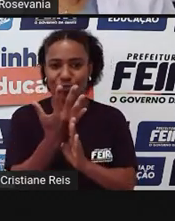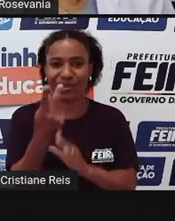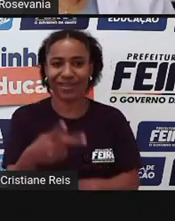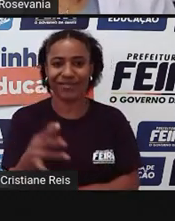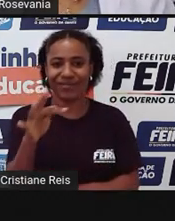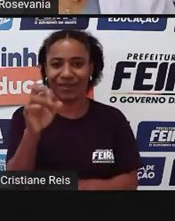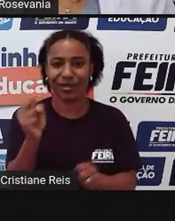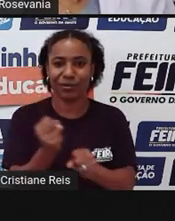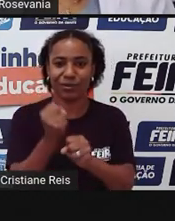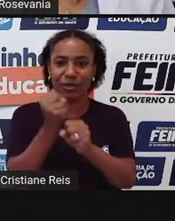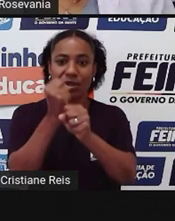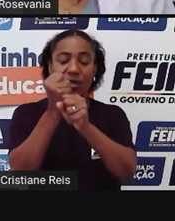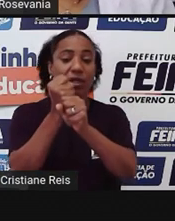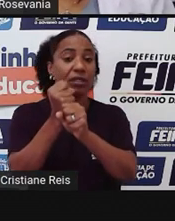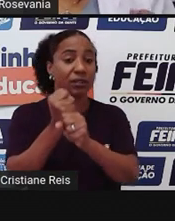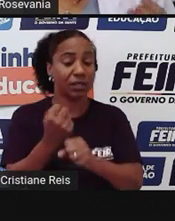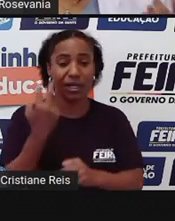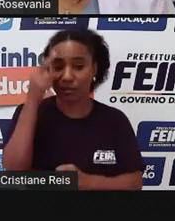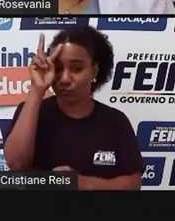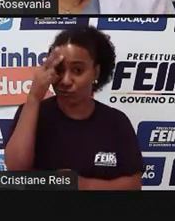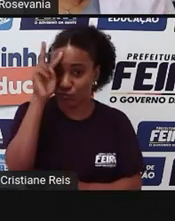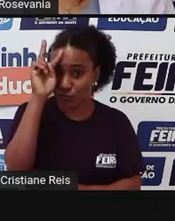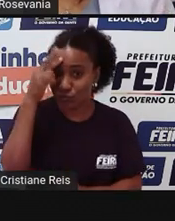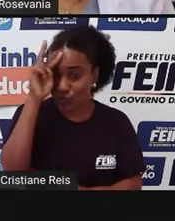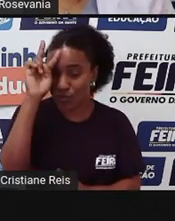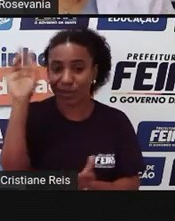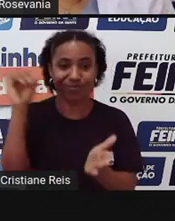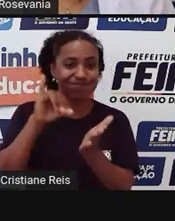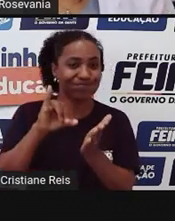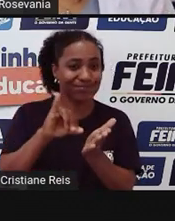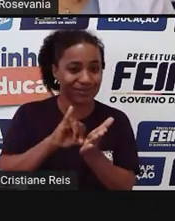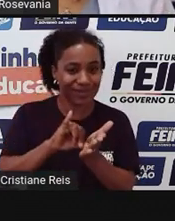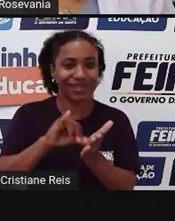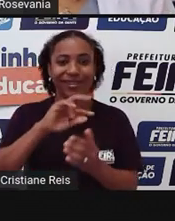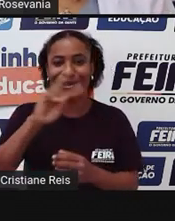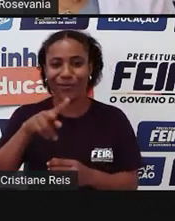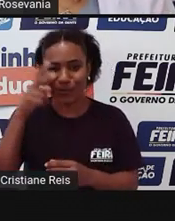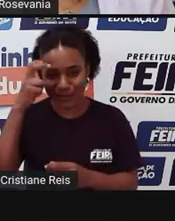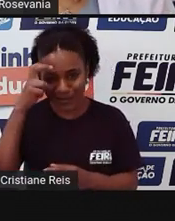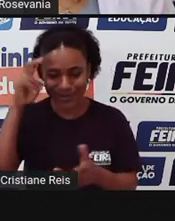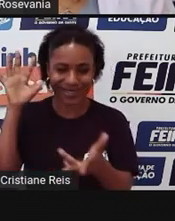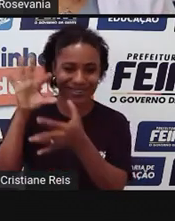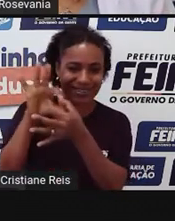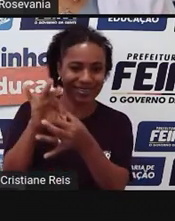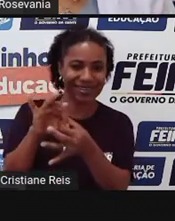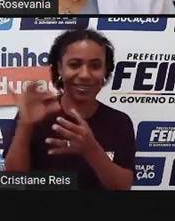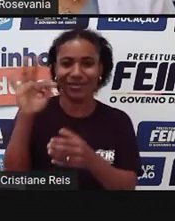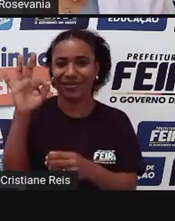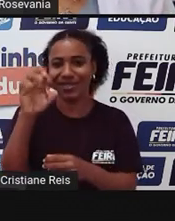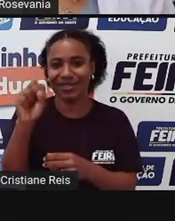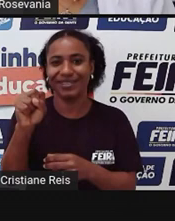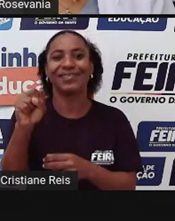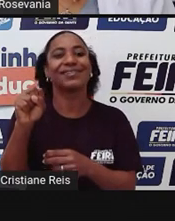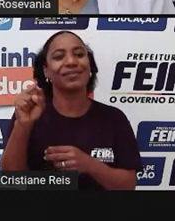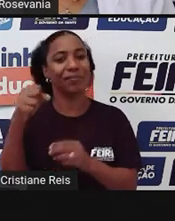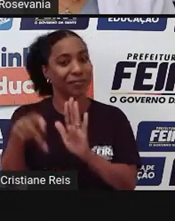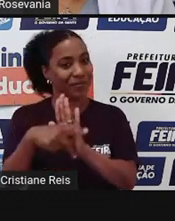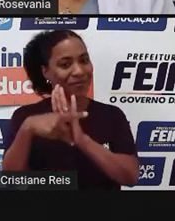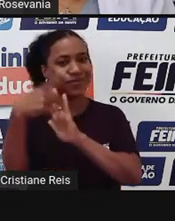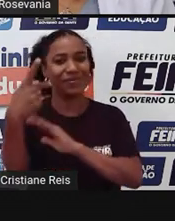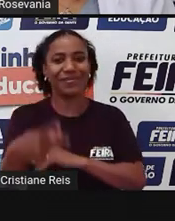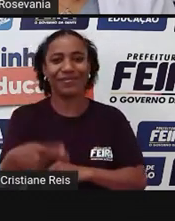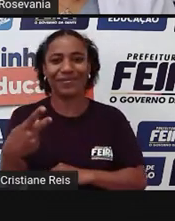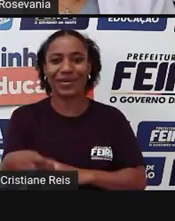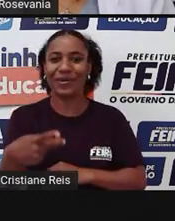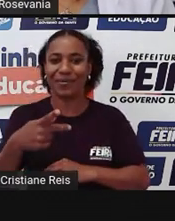histórico, incentiva a realização dos resgates da cultura da micro região do município de Feira de Santana,